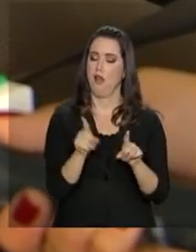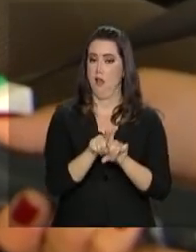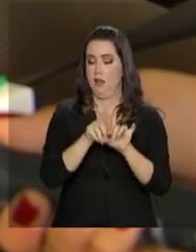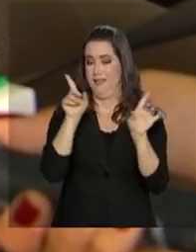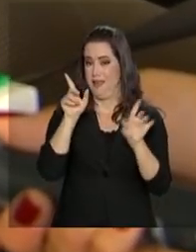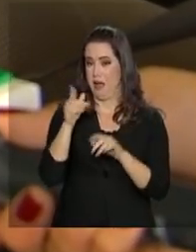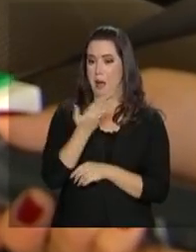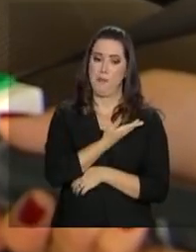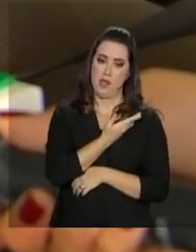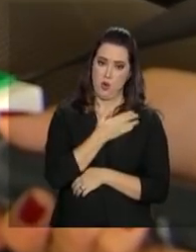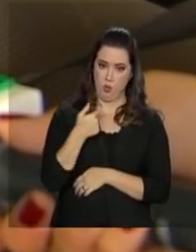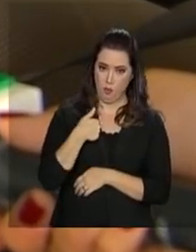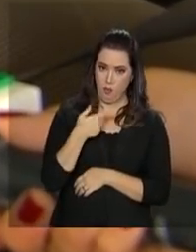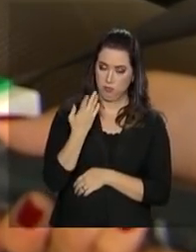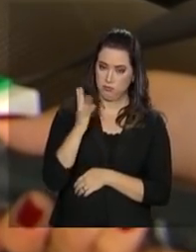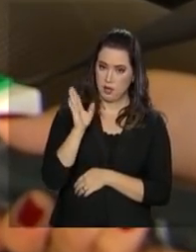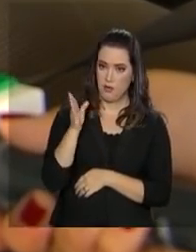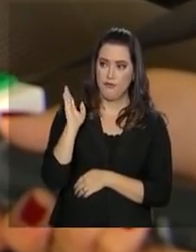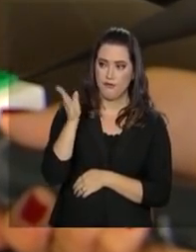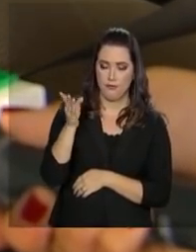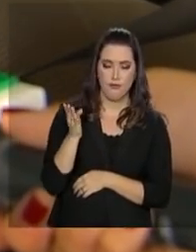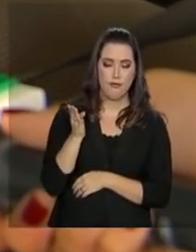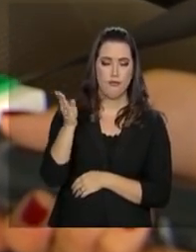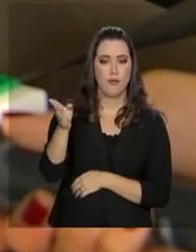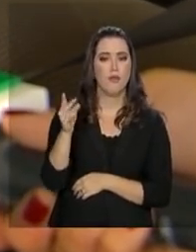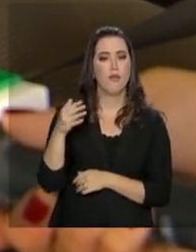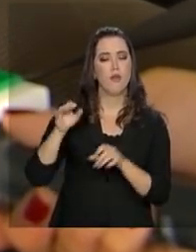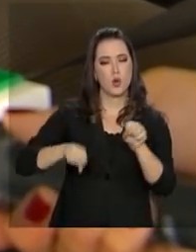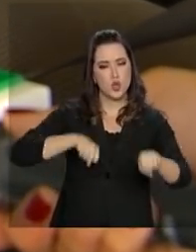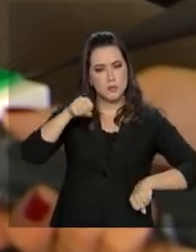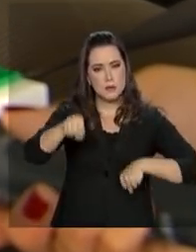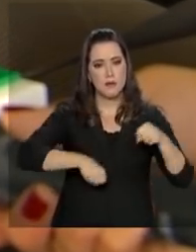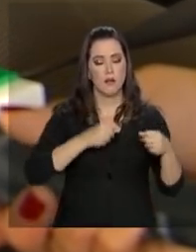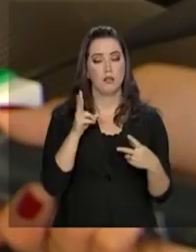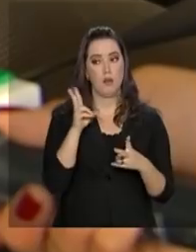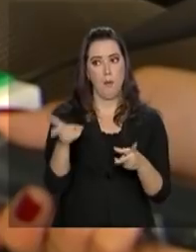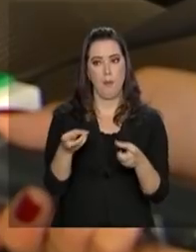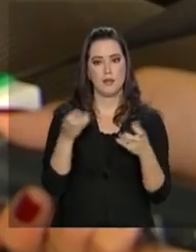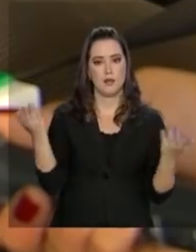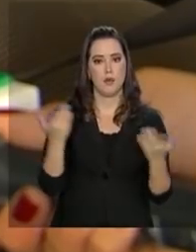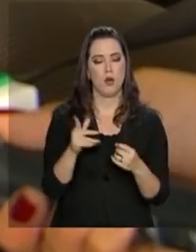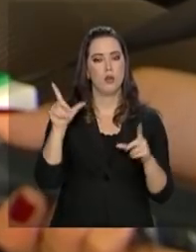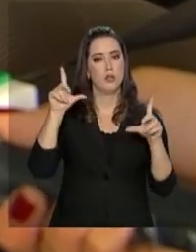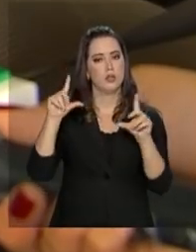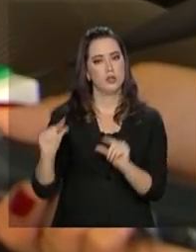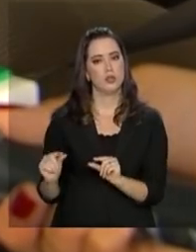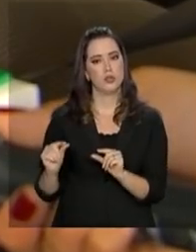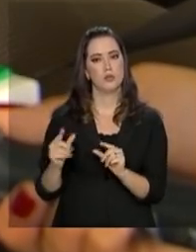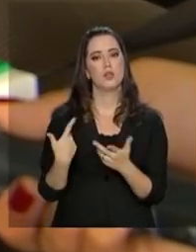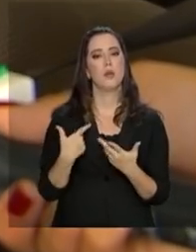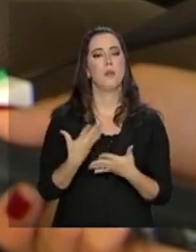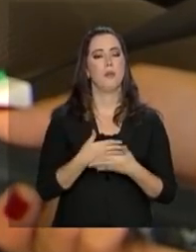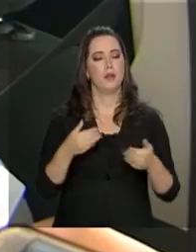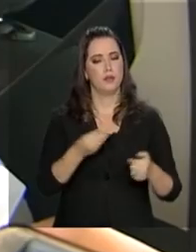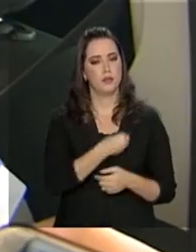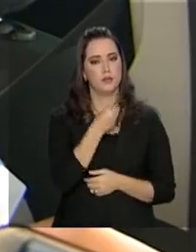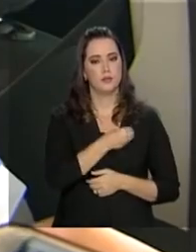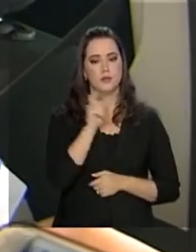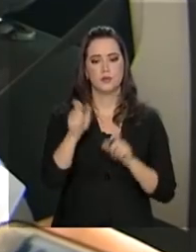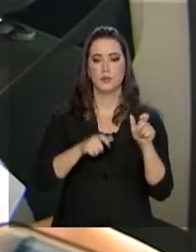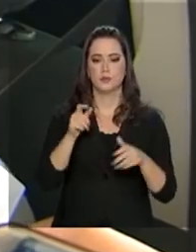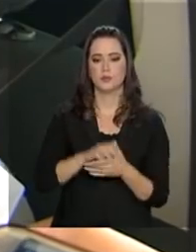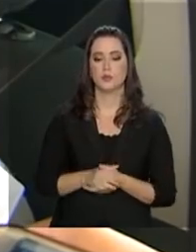Muitos amigos meus estão indo trabalhar de bicicleta. Então agora com essa redução eu vejo que melhora a qualidade de vida da população.